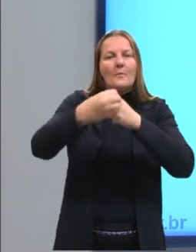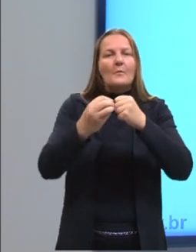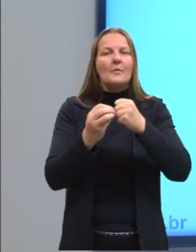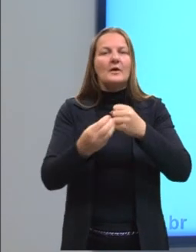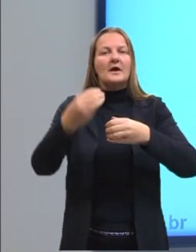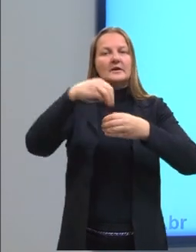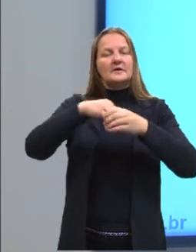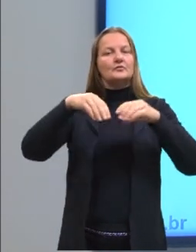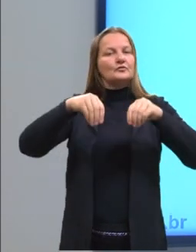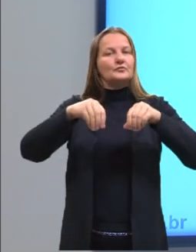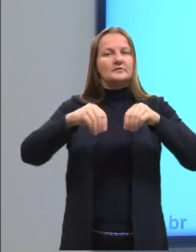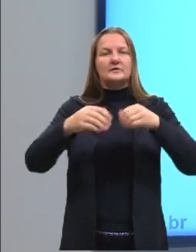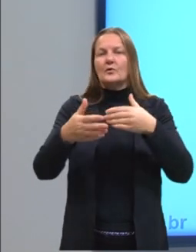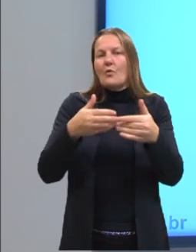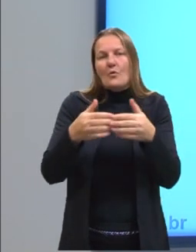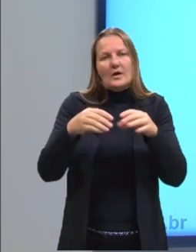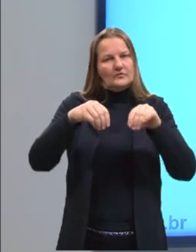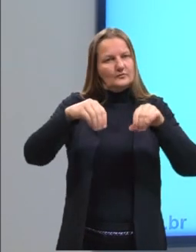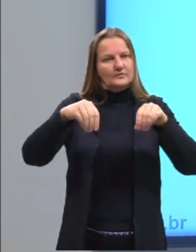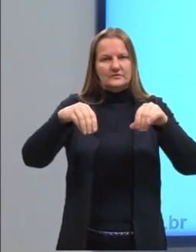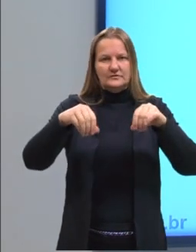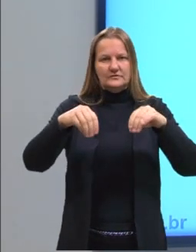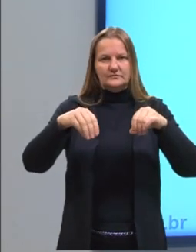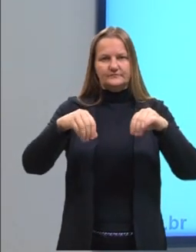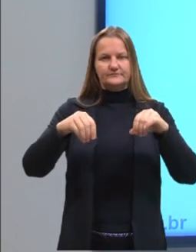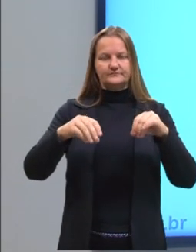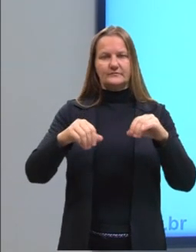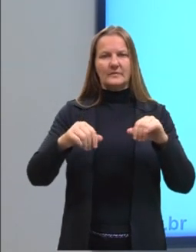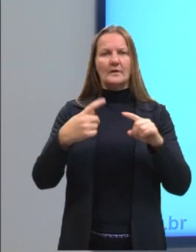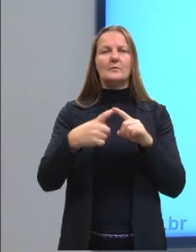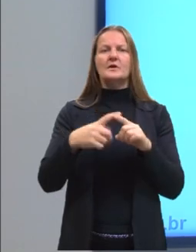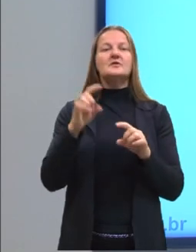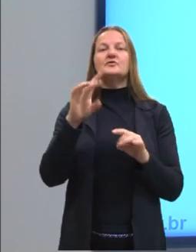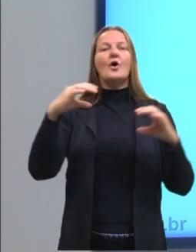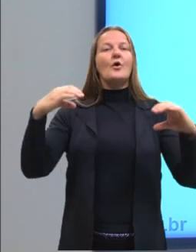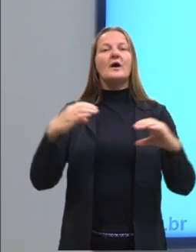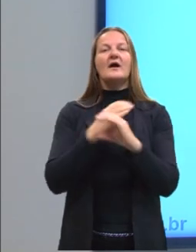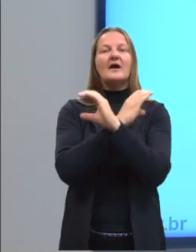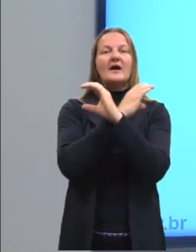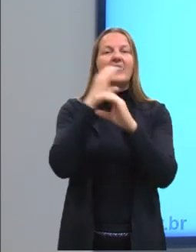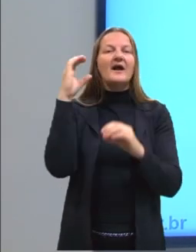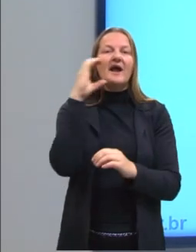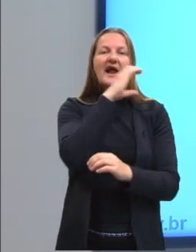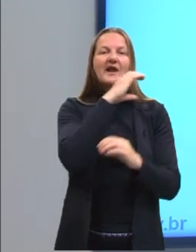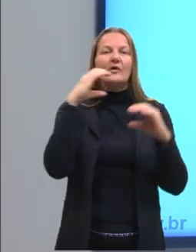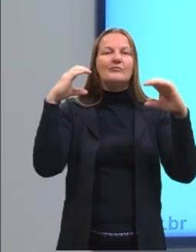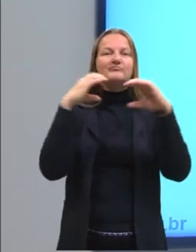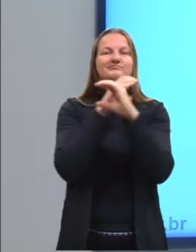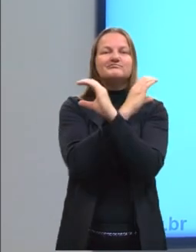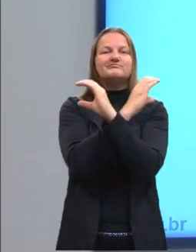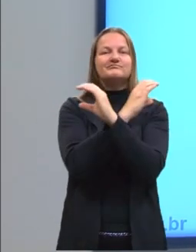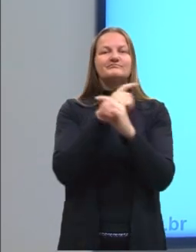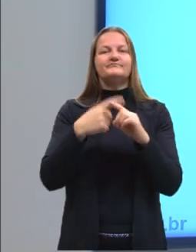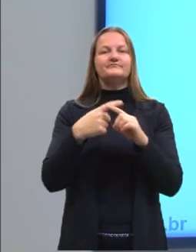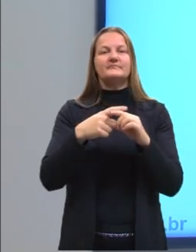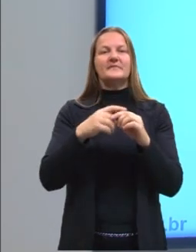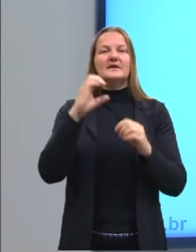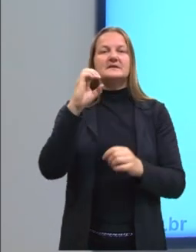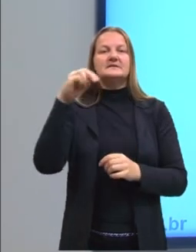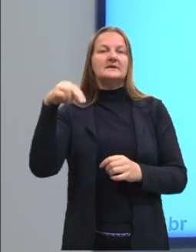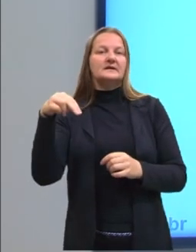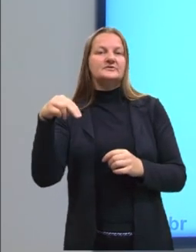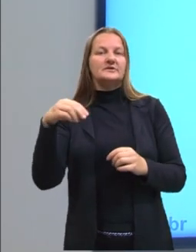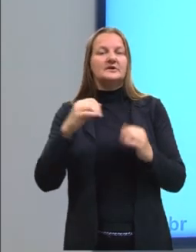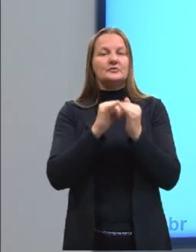interior de uma substância. Porque acaba não sendo somente calor a energia cinética que a gente